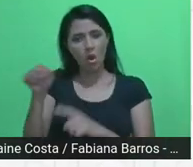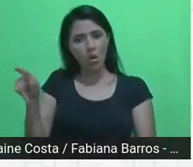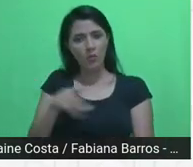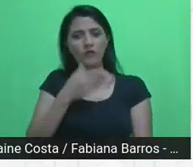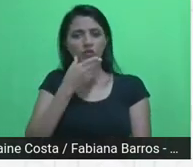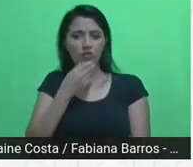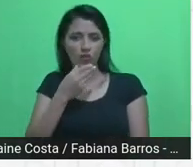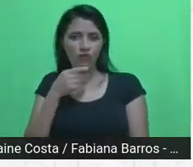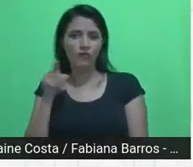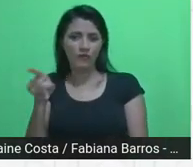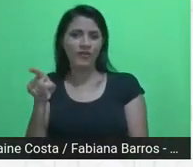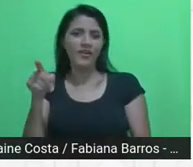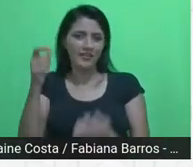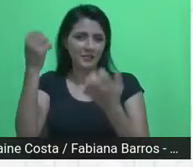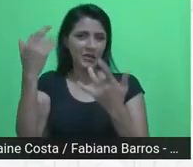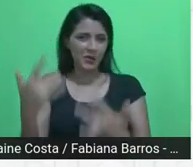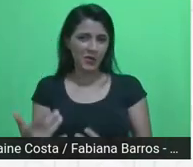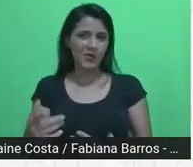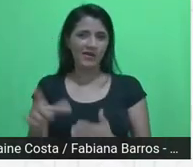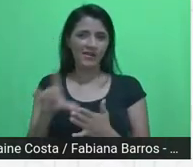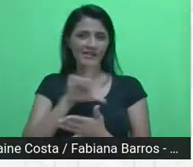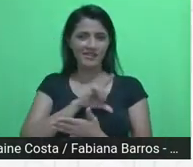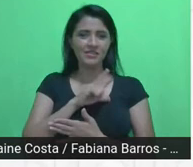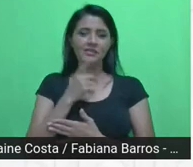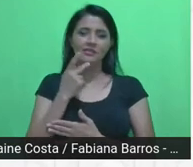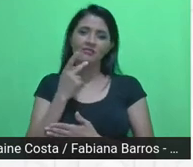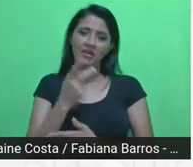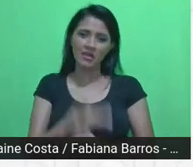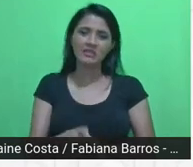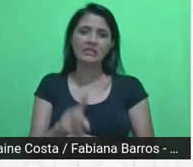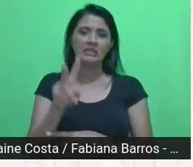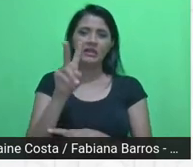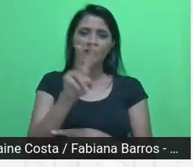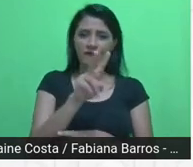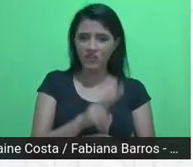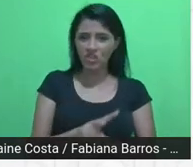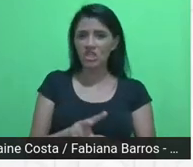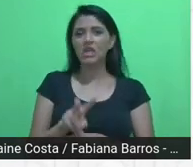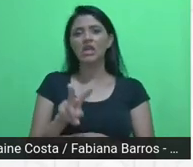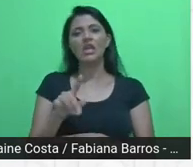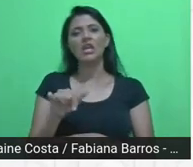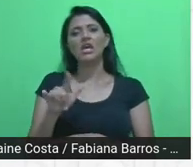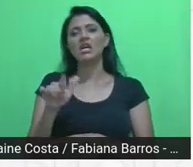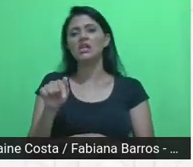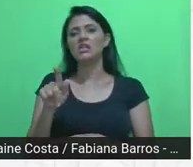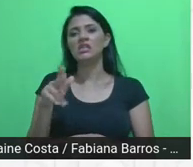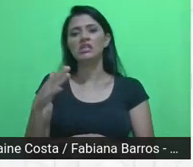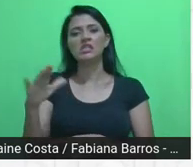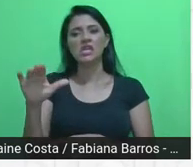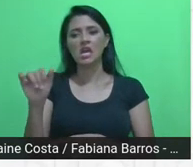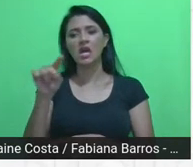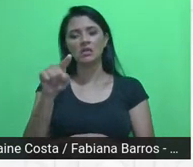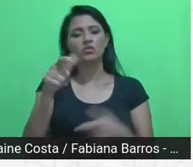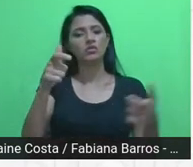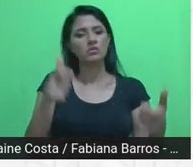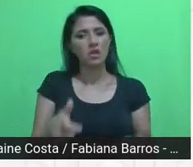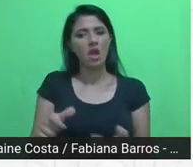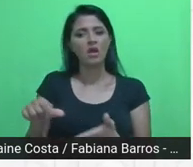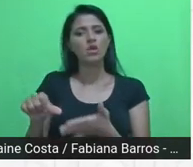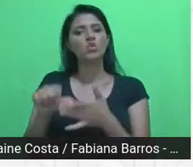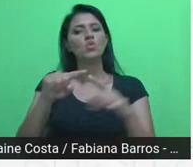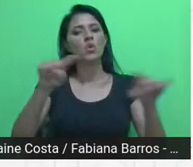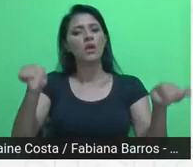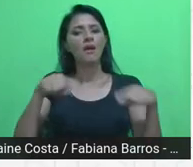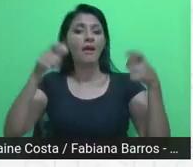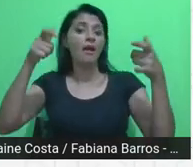é, indo mesmo, falando da vigilância de base territorial, essa coleta de dados do território, que, na verdade, são